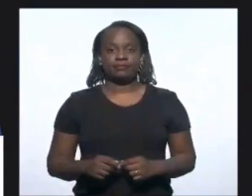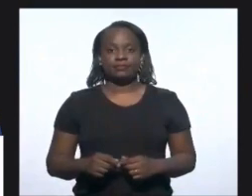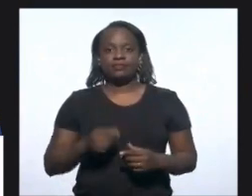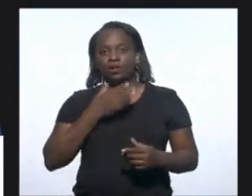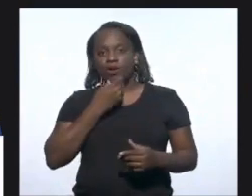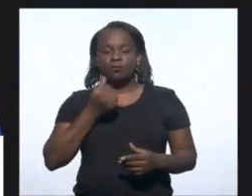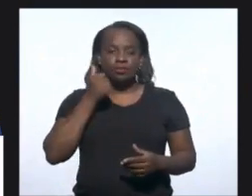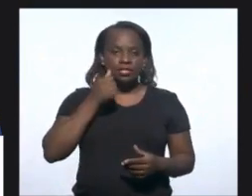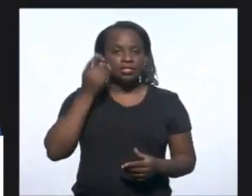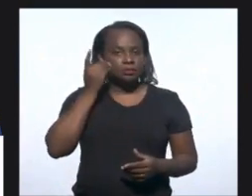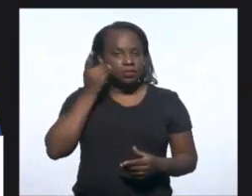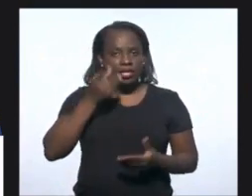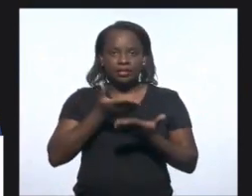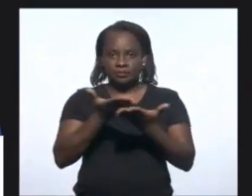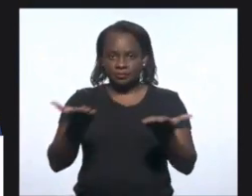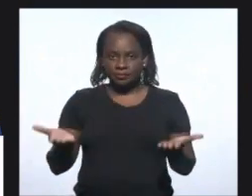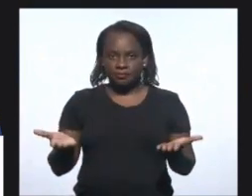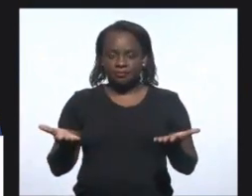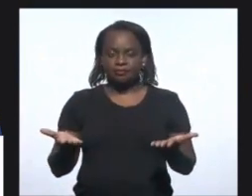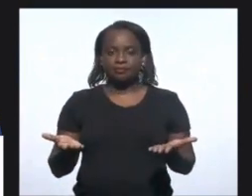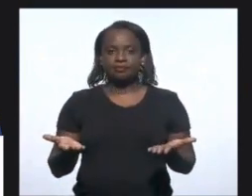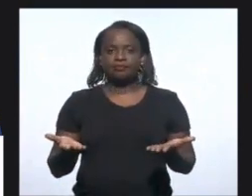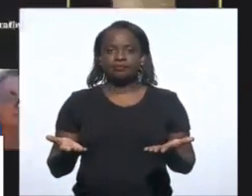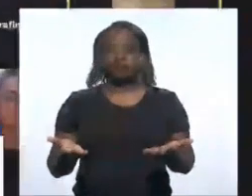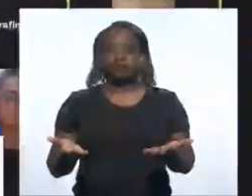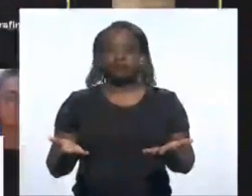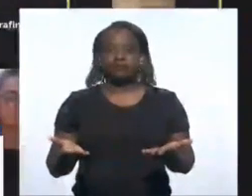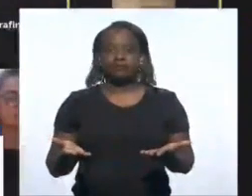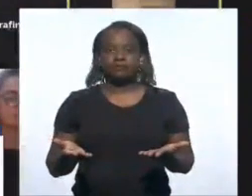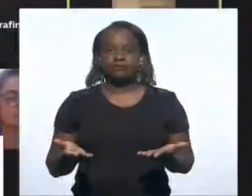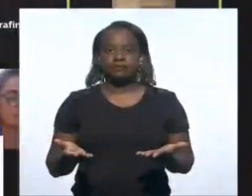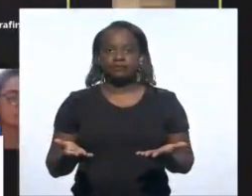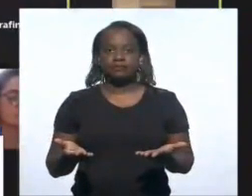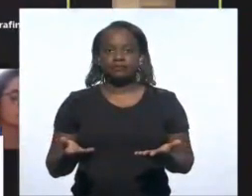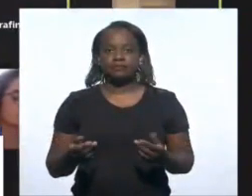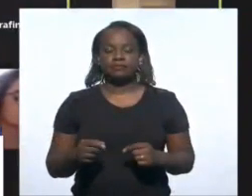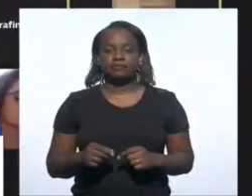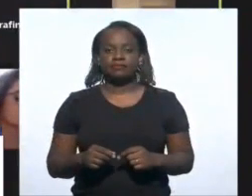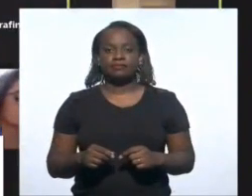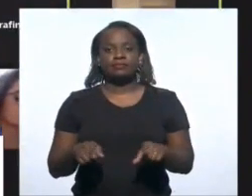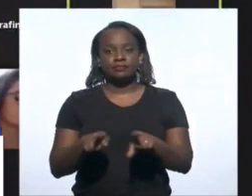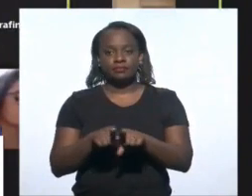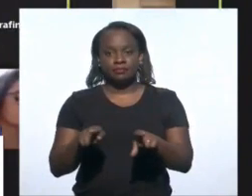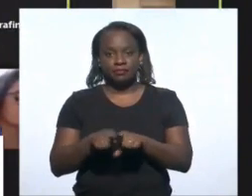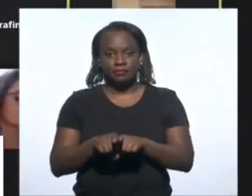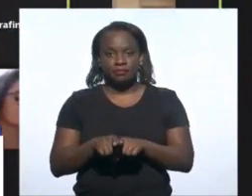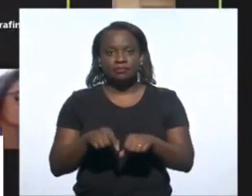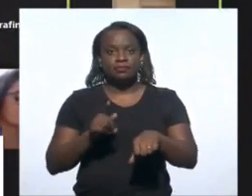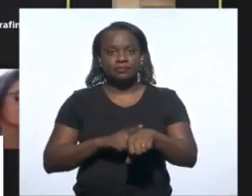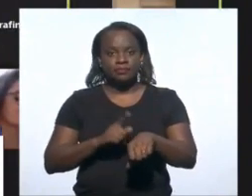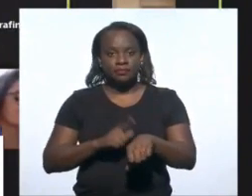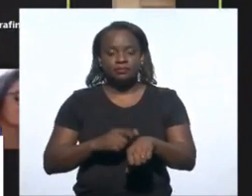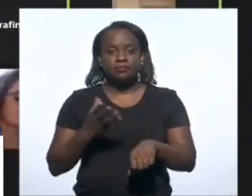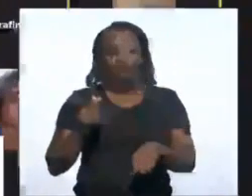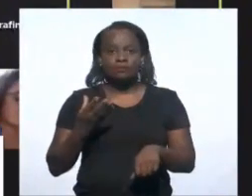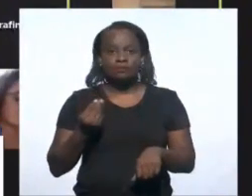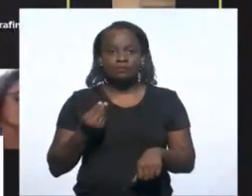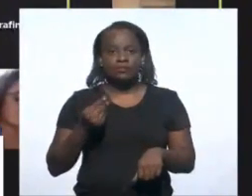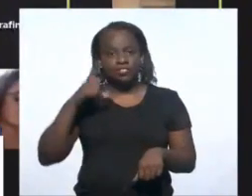senhoras e senhores deputados, também é um momento muito